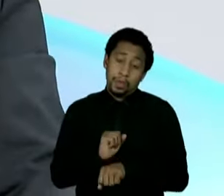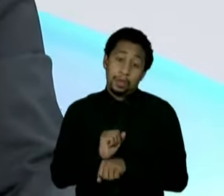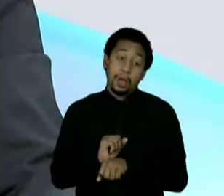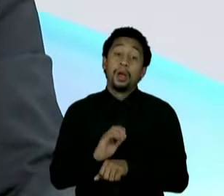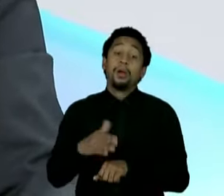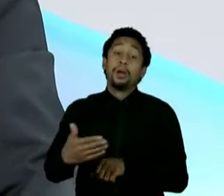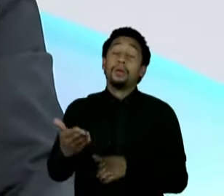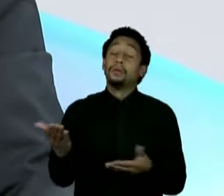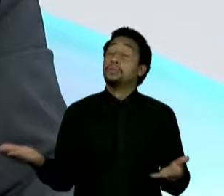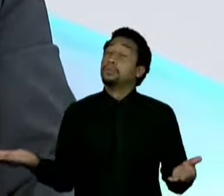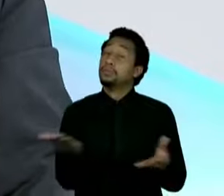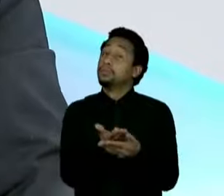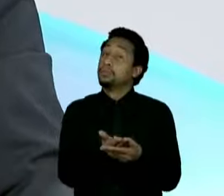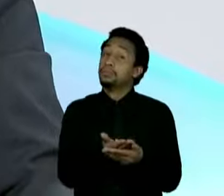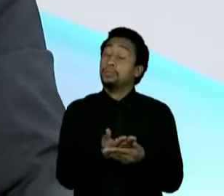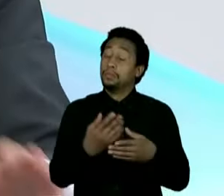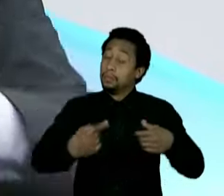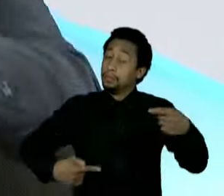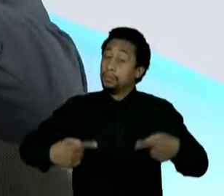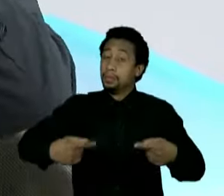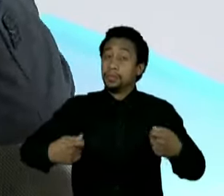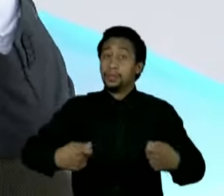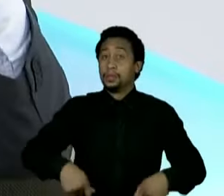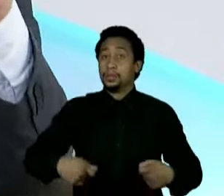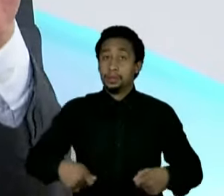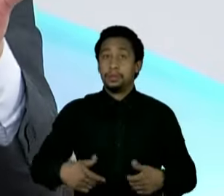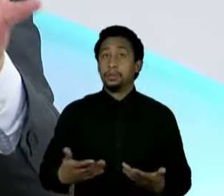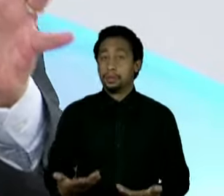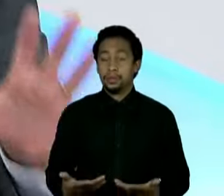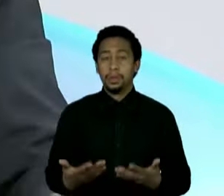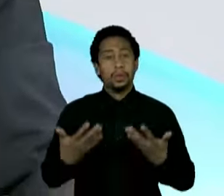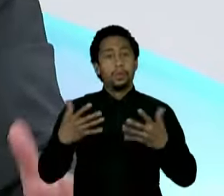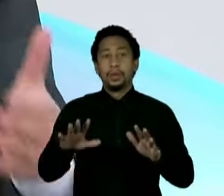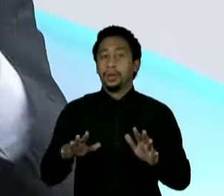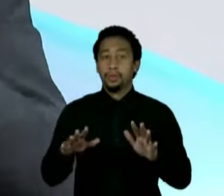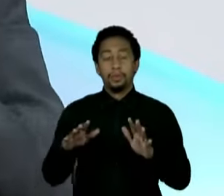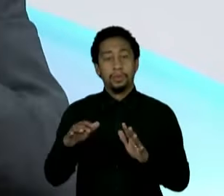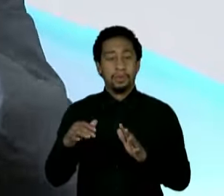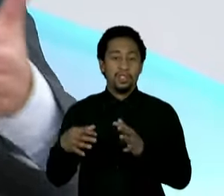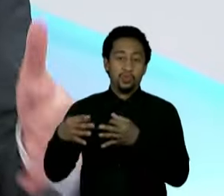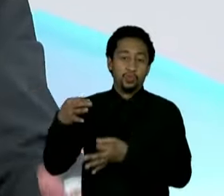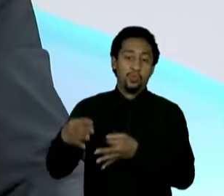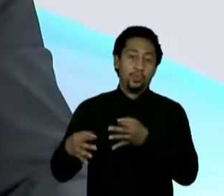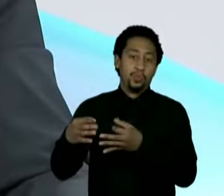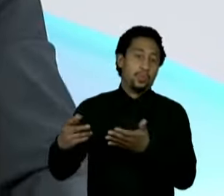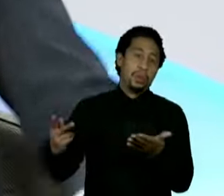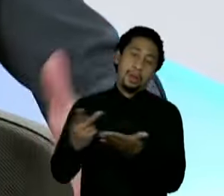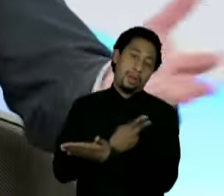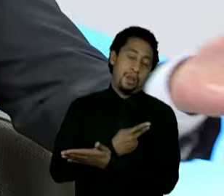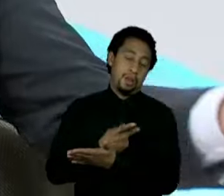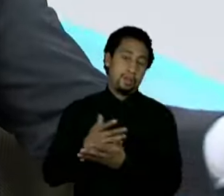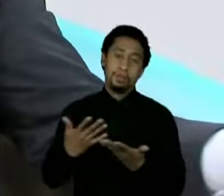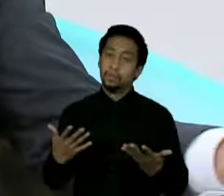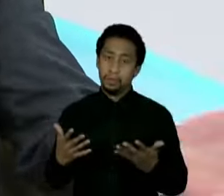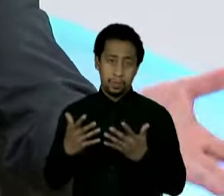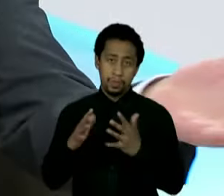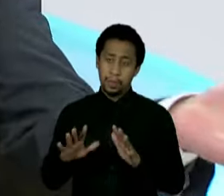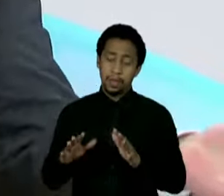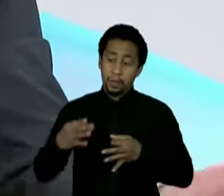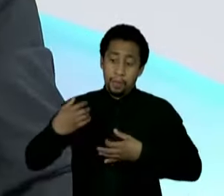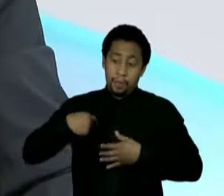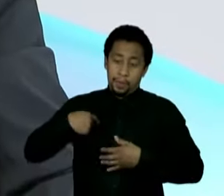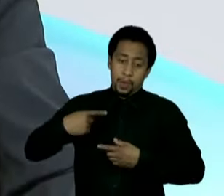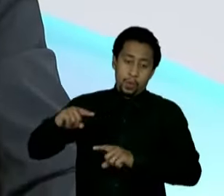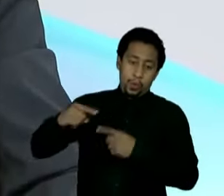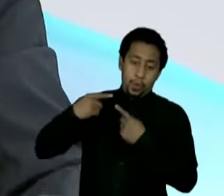porque, de verdade, é onde tem que ser discutido, para não ser injusto com as pessoas, porque também não gosto que seja injusto comigo. Mas, evidentemente, tinha